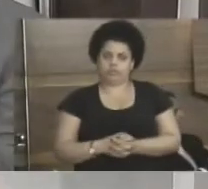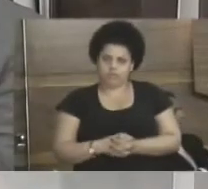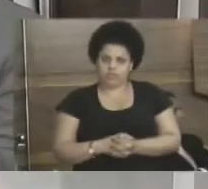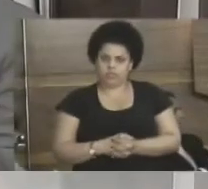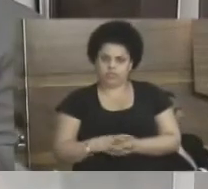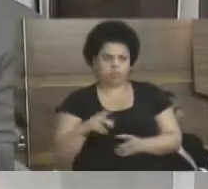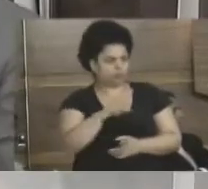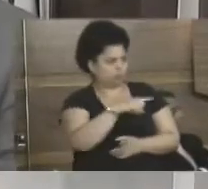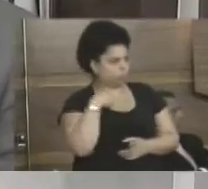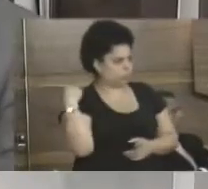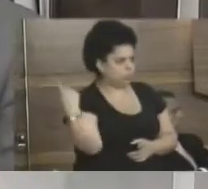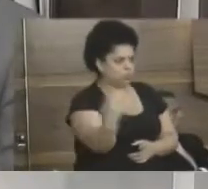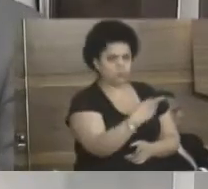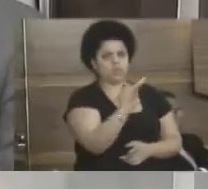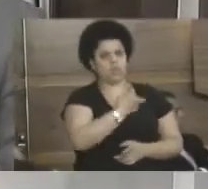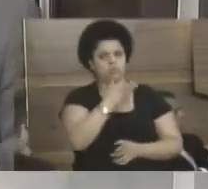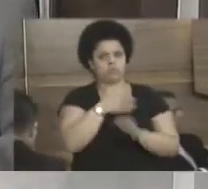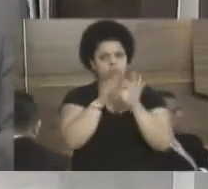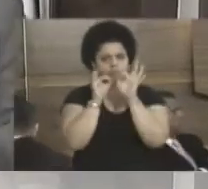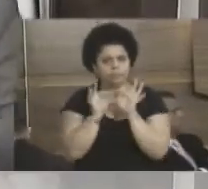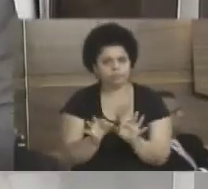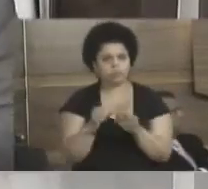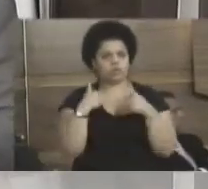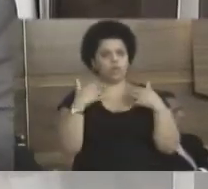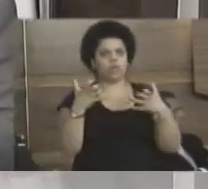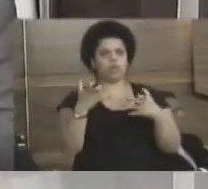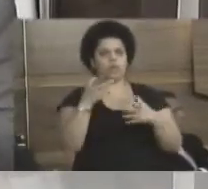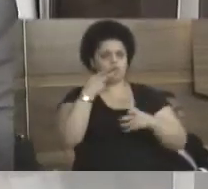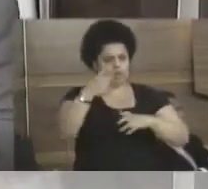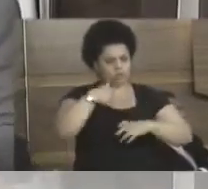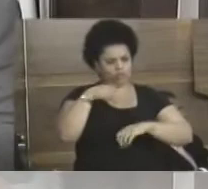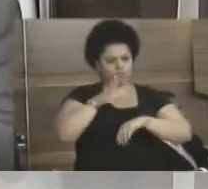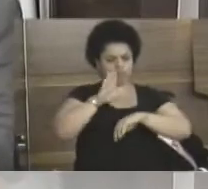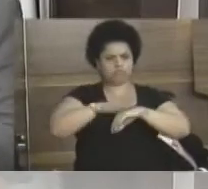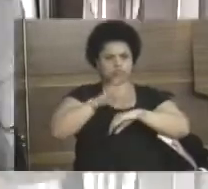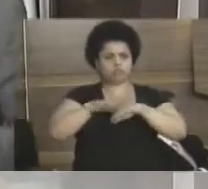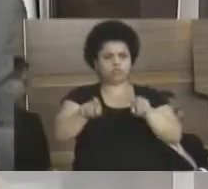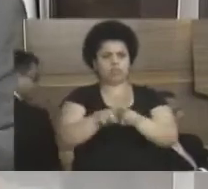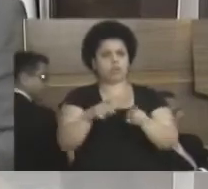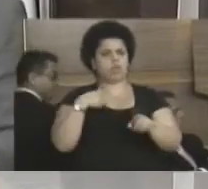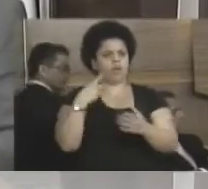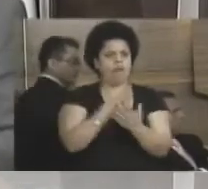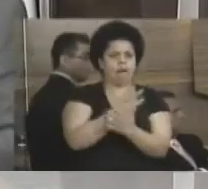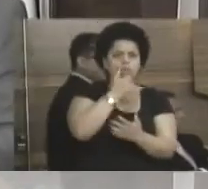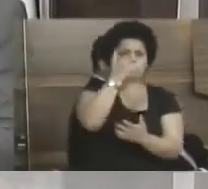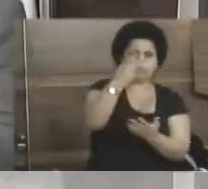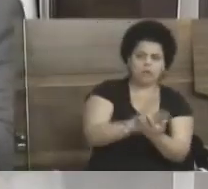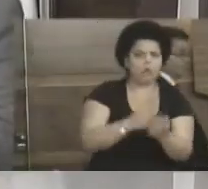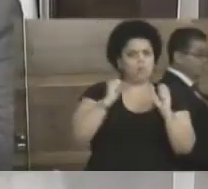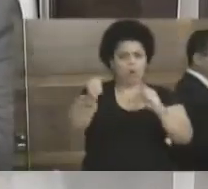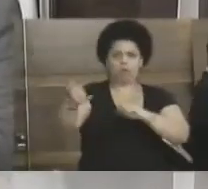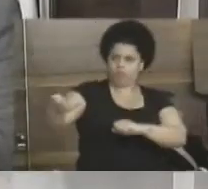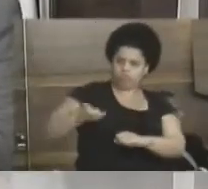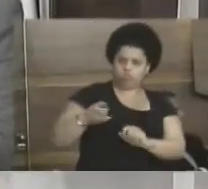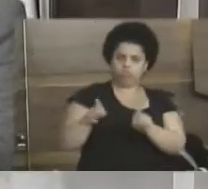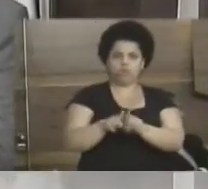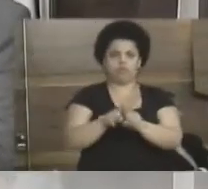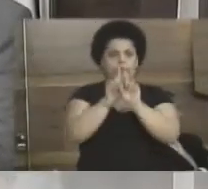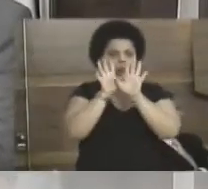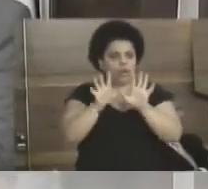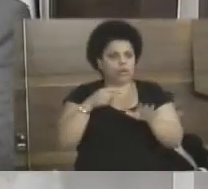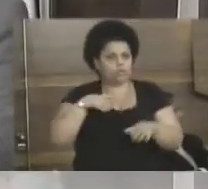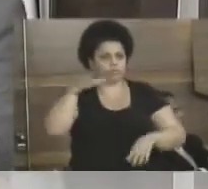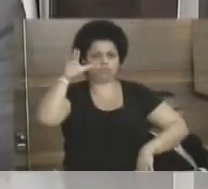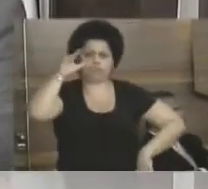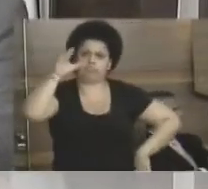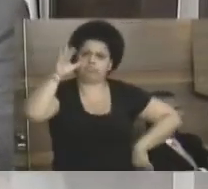São meus amigos, todos. Eu quero que apontem os meus erros. Não estou nem aí também, eu sou humano, eu erro. Agora, eu